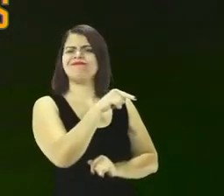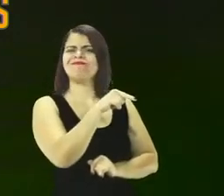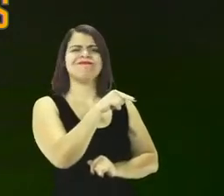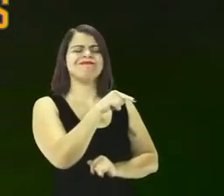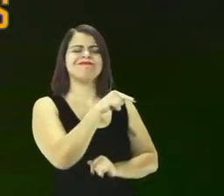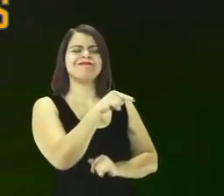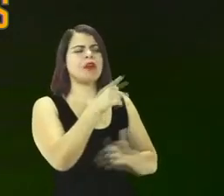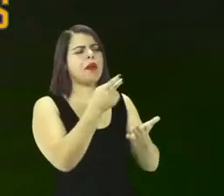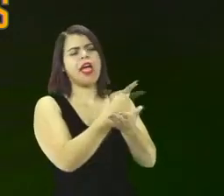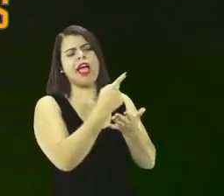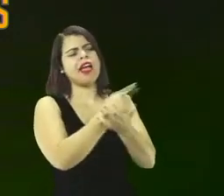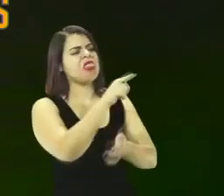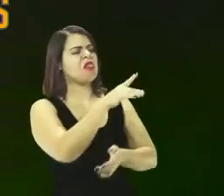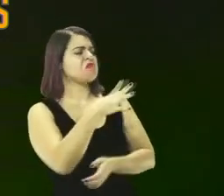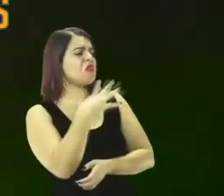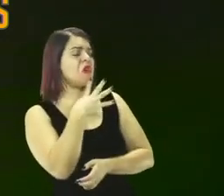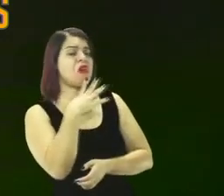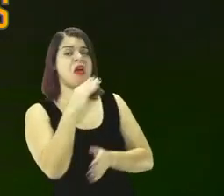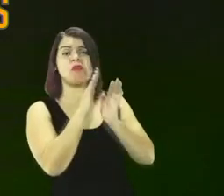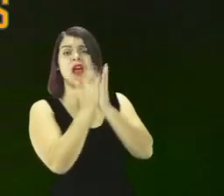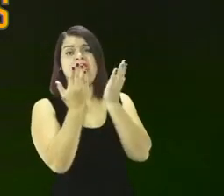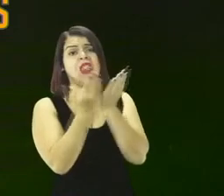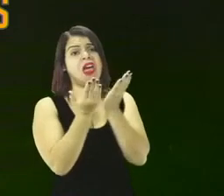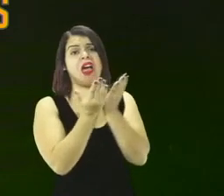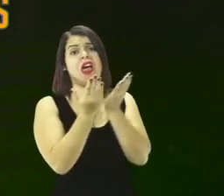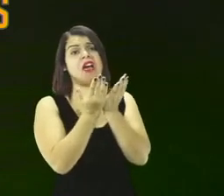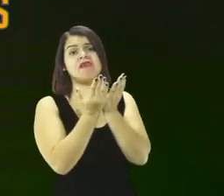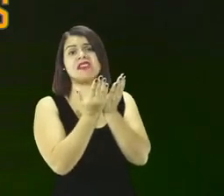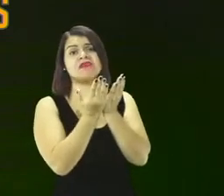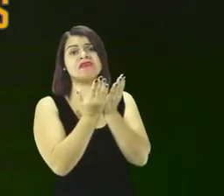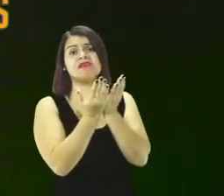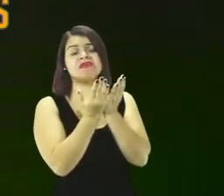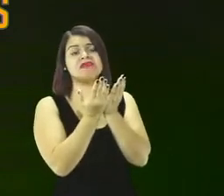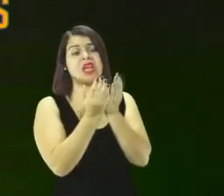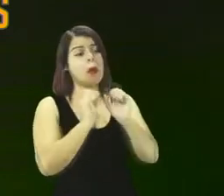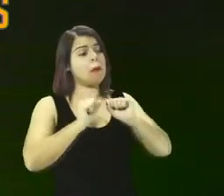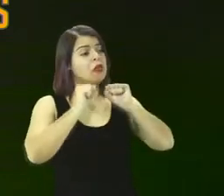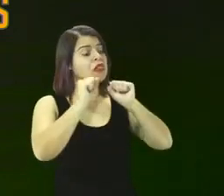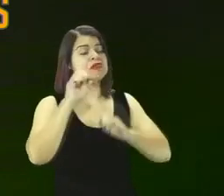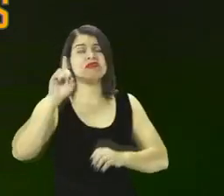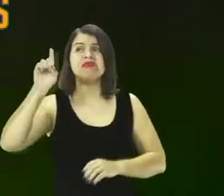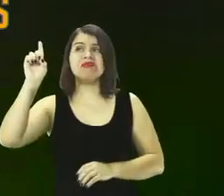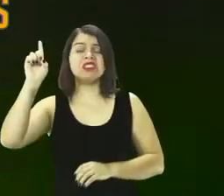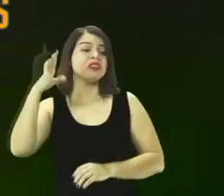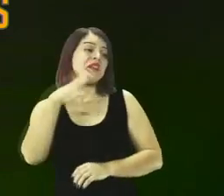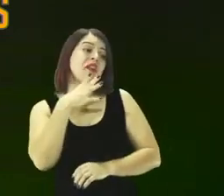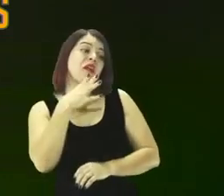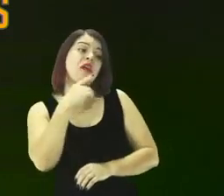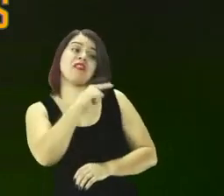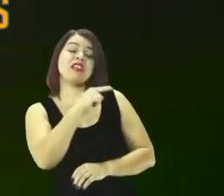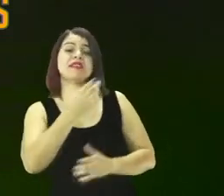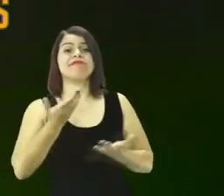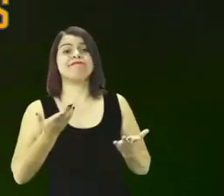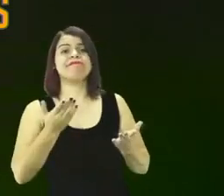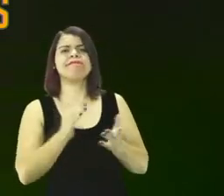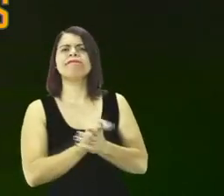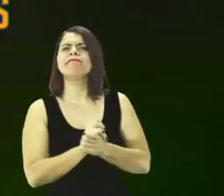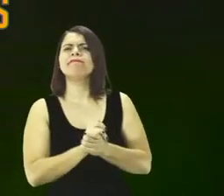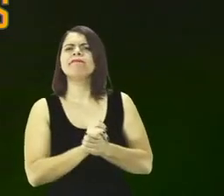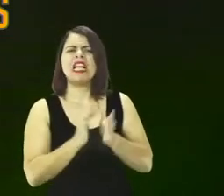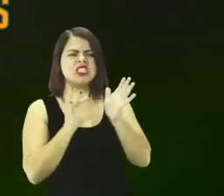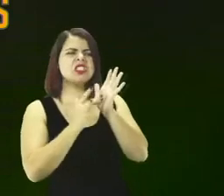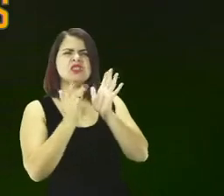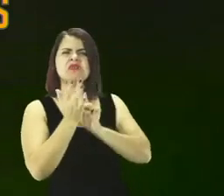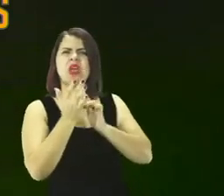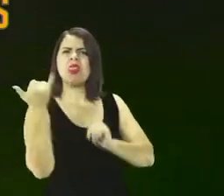pois não conhecem as escrituras e nem o poder de Deus. Jesus estava associando de forma